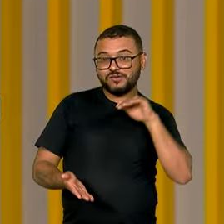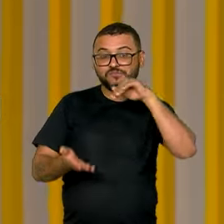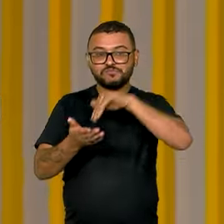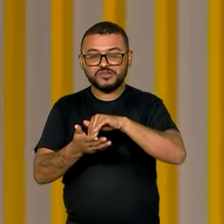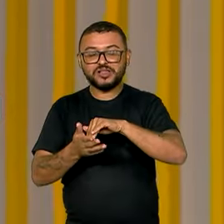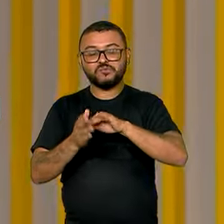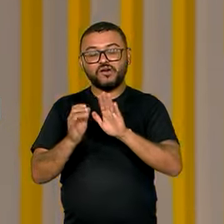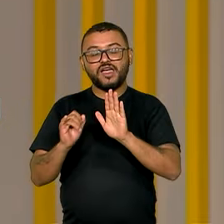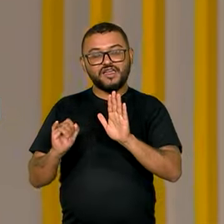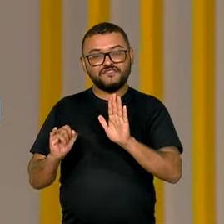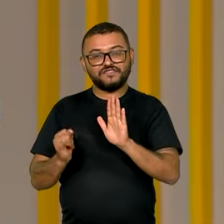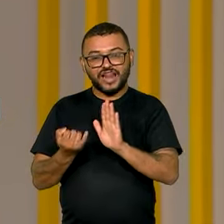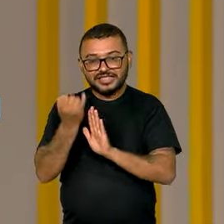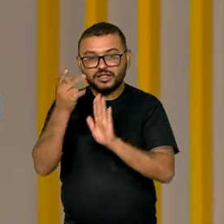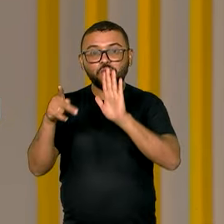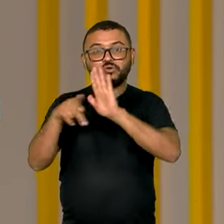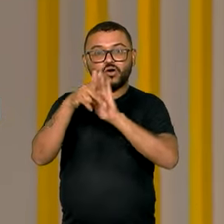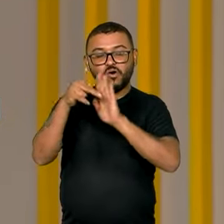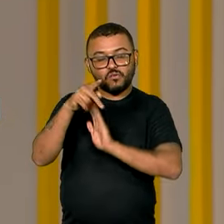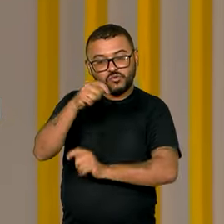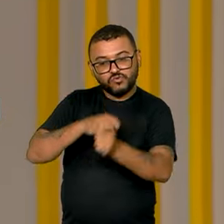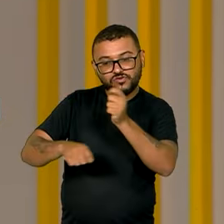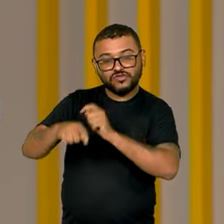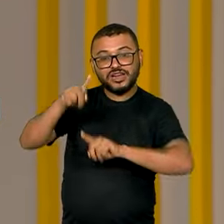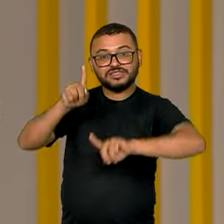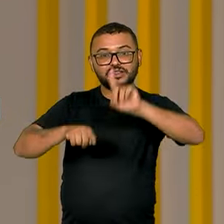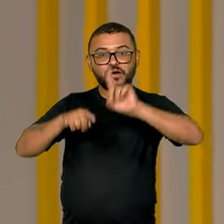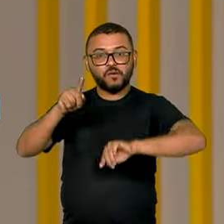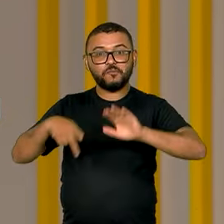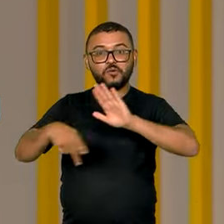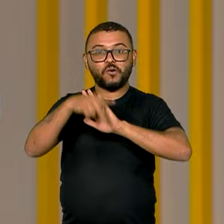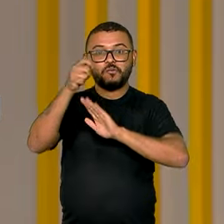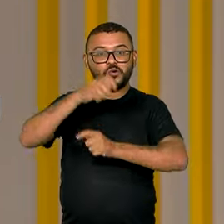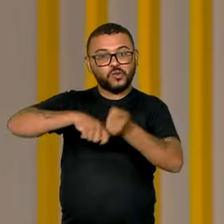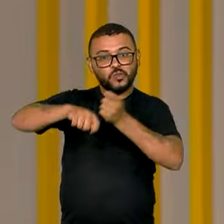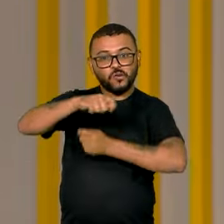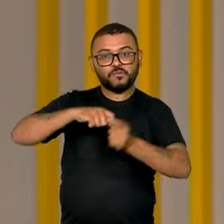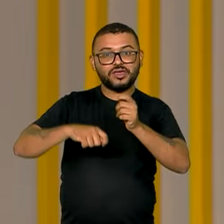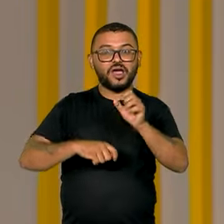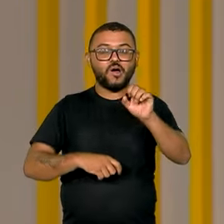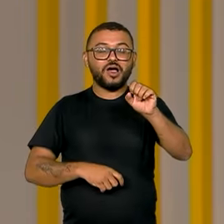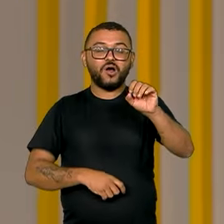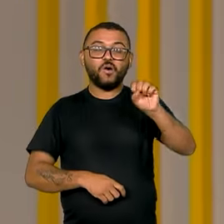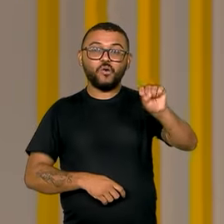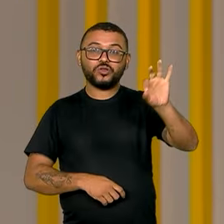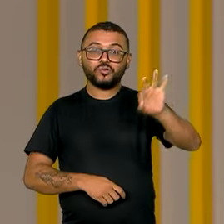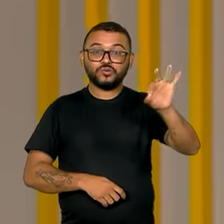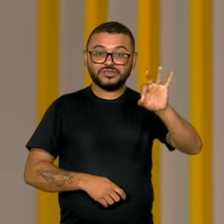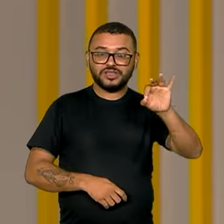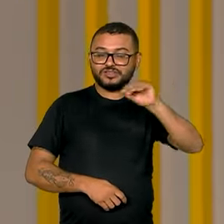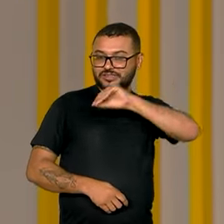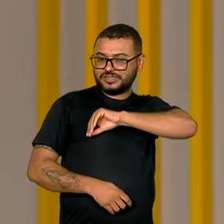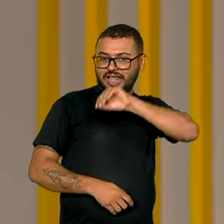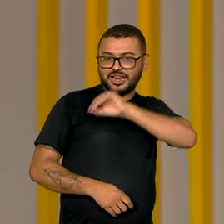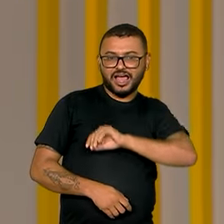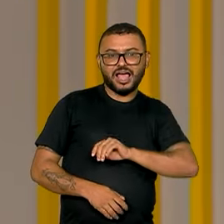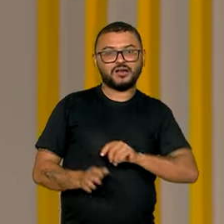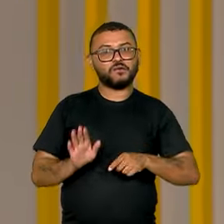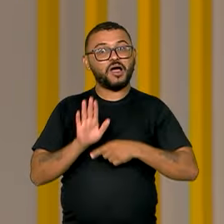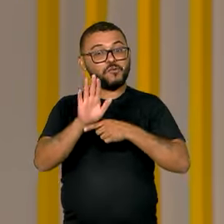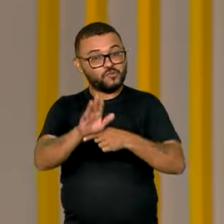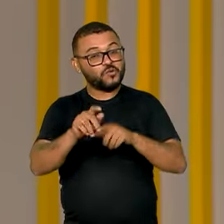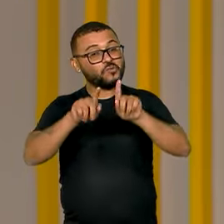com a inflação e a variação da economia. O reajuste de quase 8% vale para o salário e benefício de